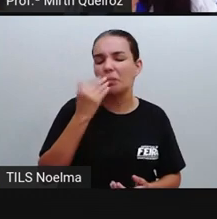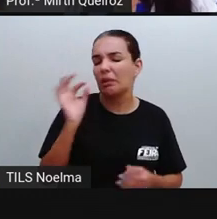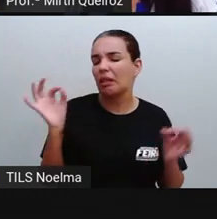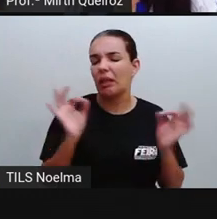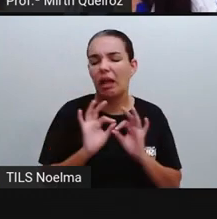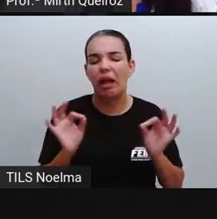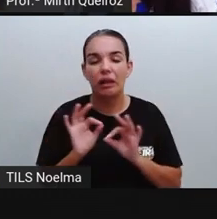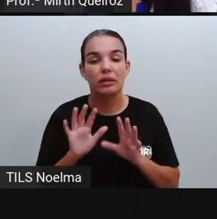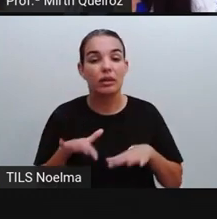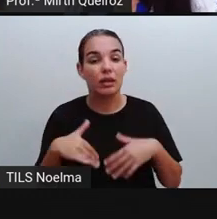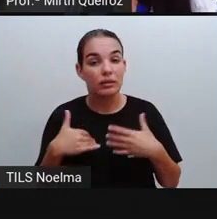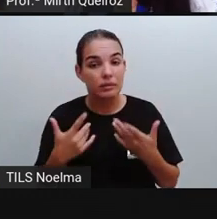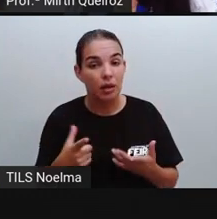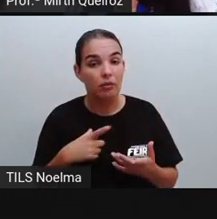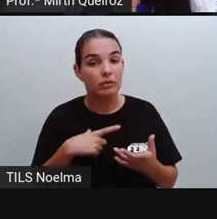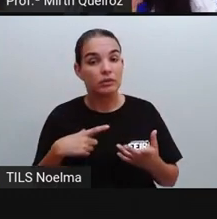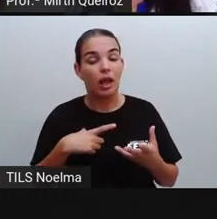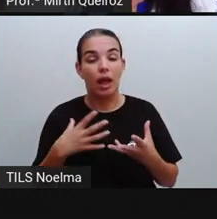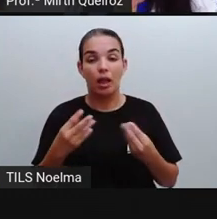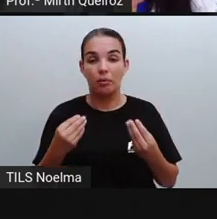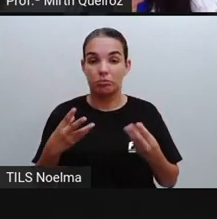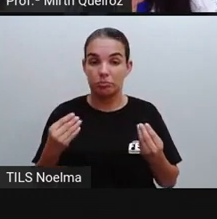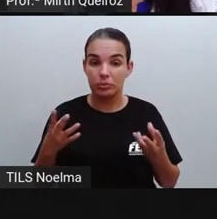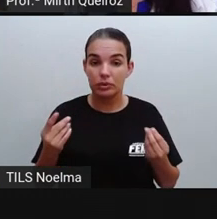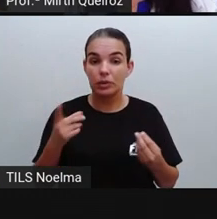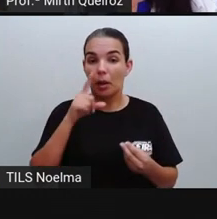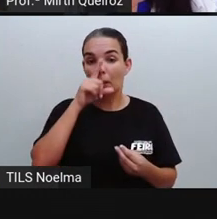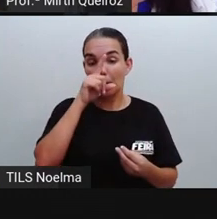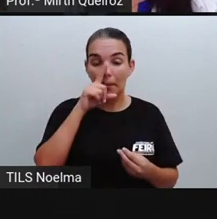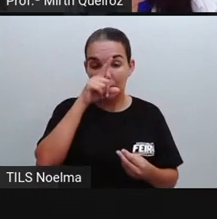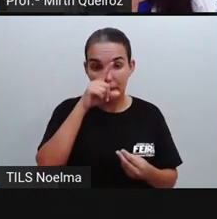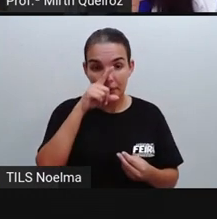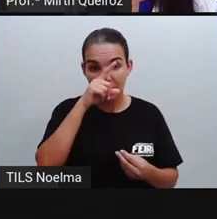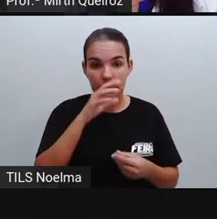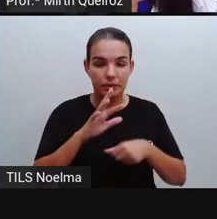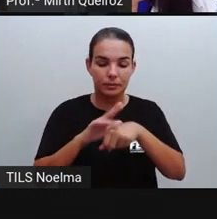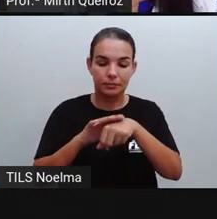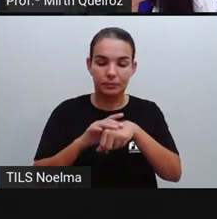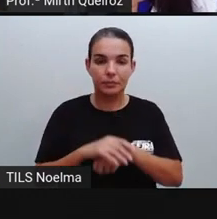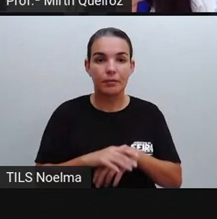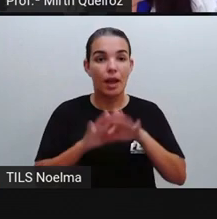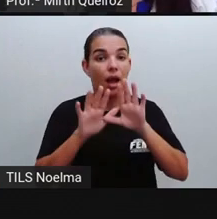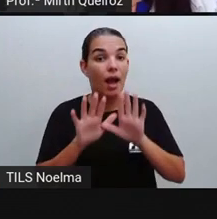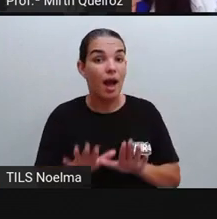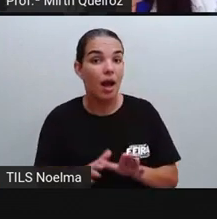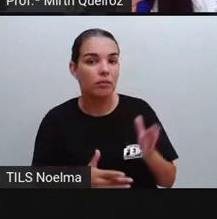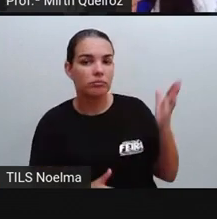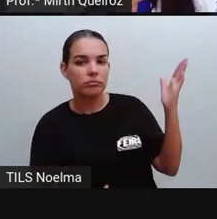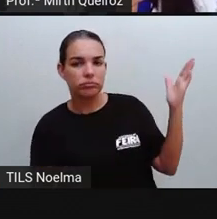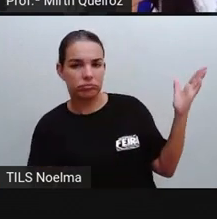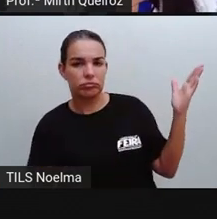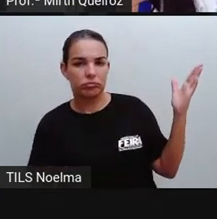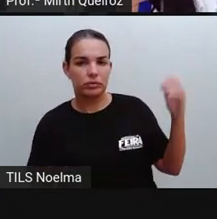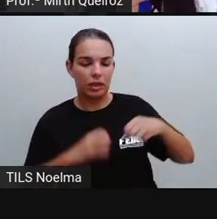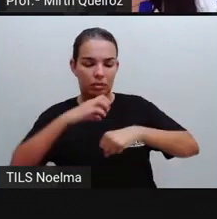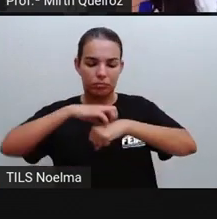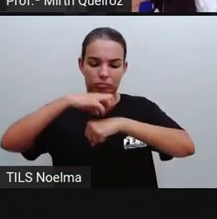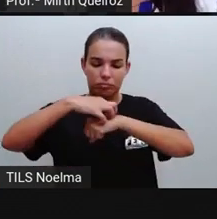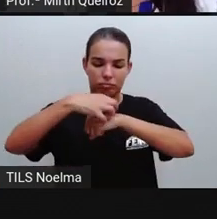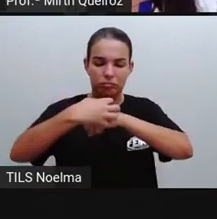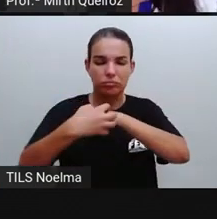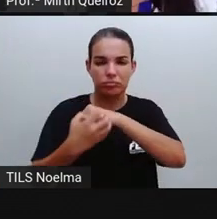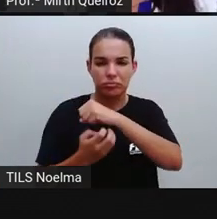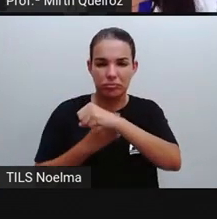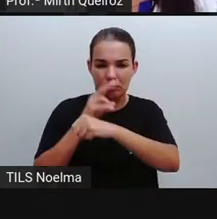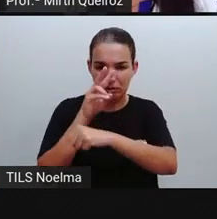Então, estão entre os casos suspeitos de dengue. Já no caso da chikungunya, febre de